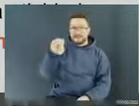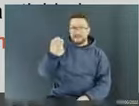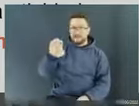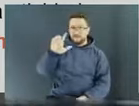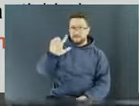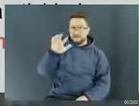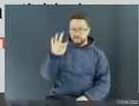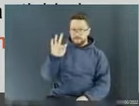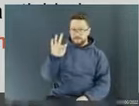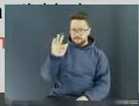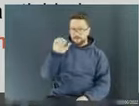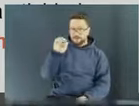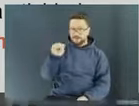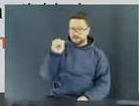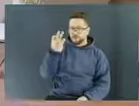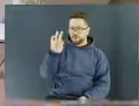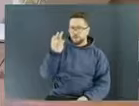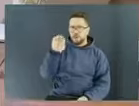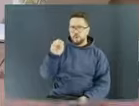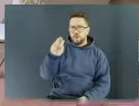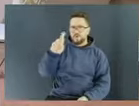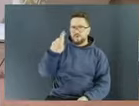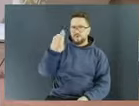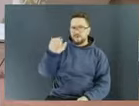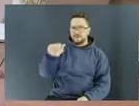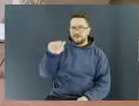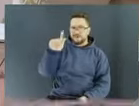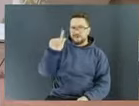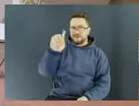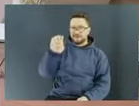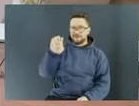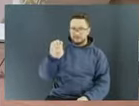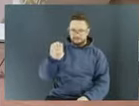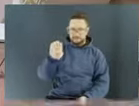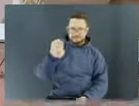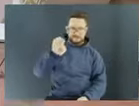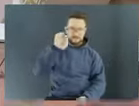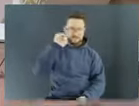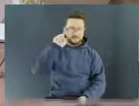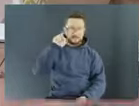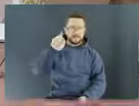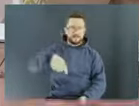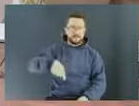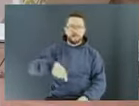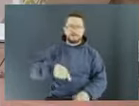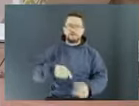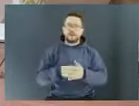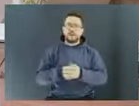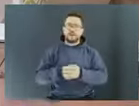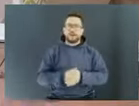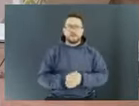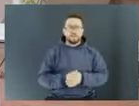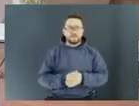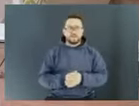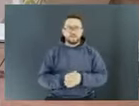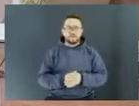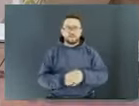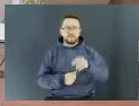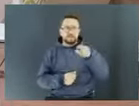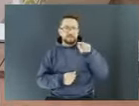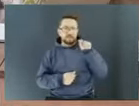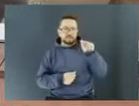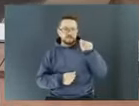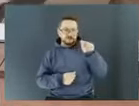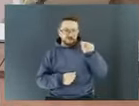atividade é a locação temporária de espaços guarda de bens, onde a locatária é responsável pela guarda, conservação e a